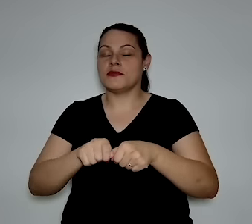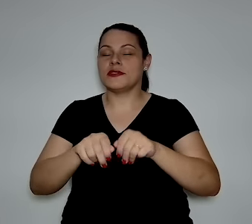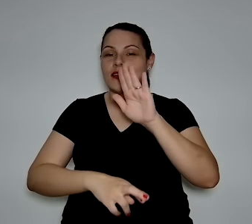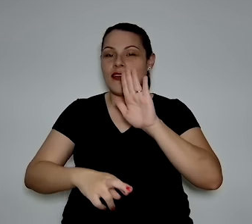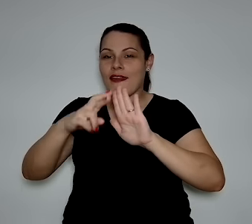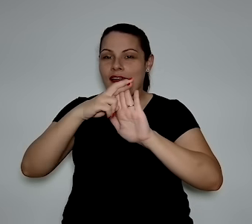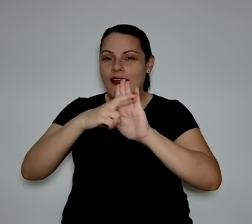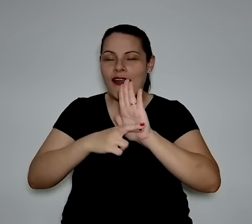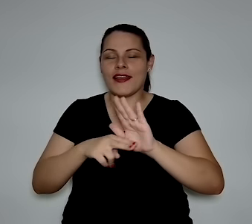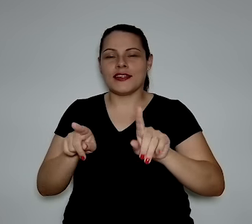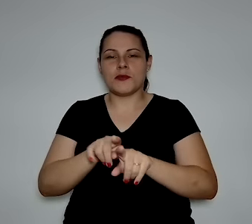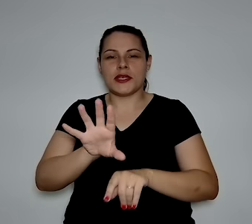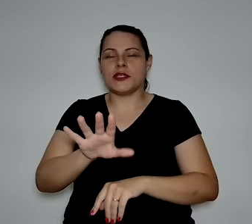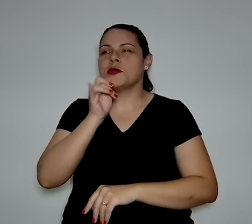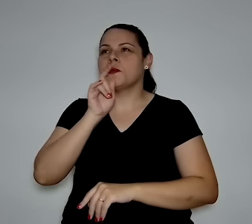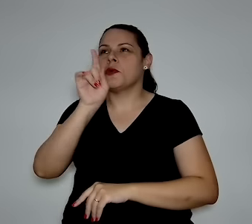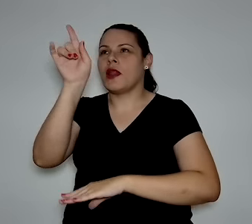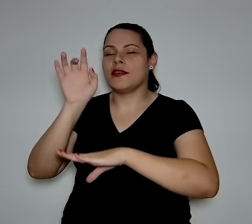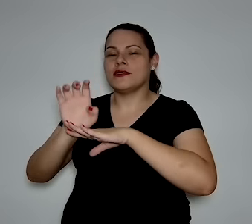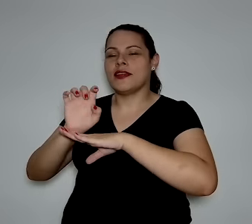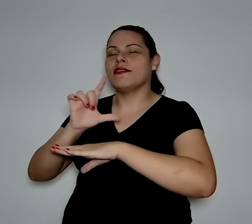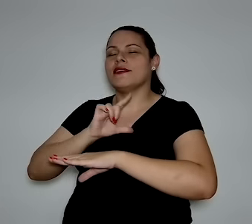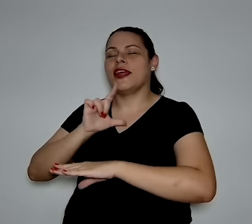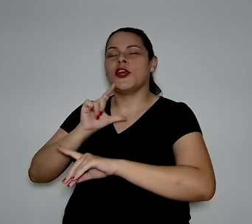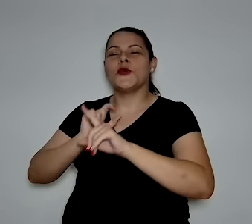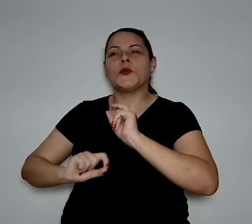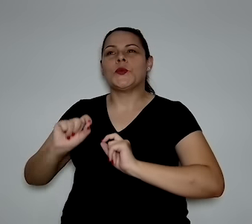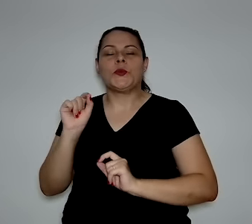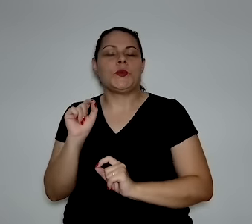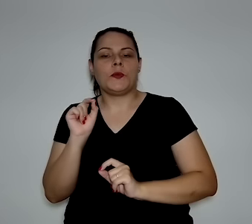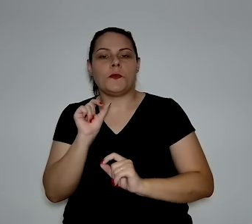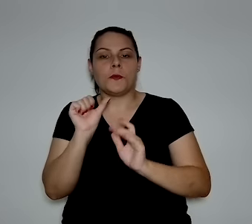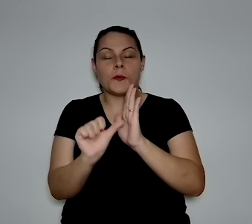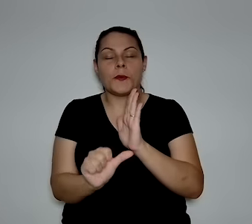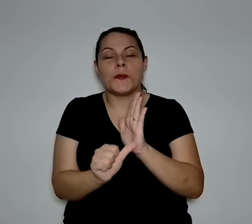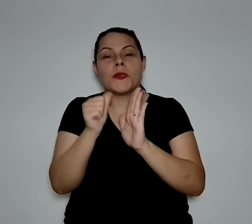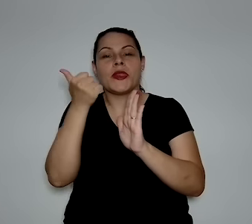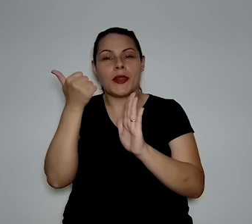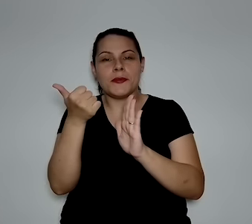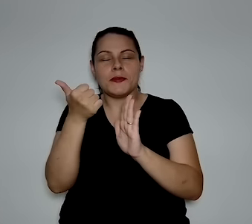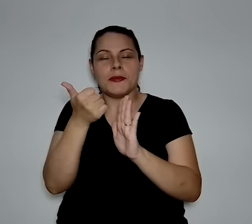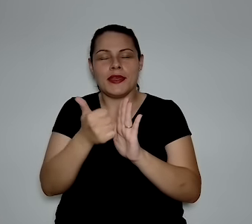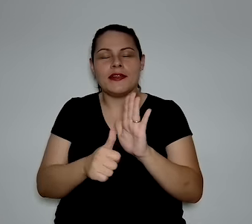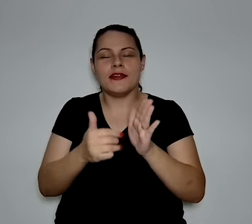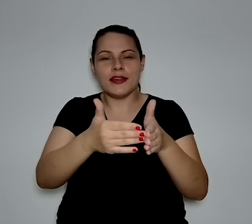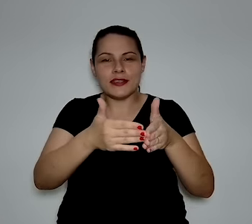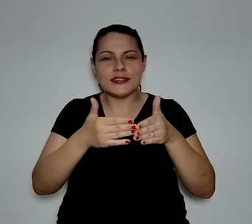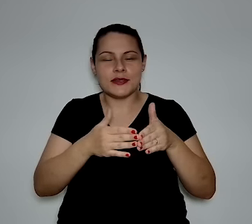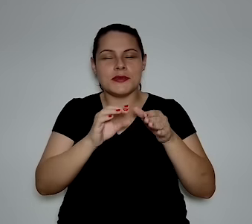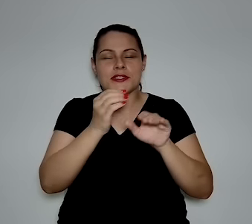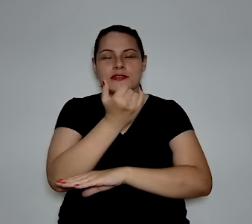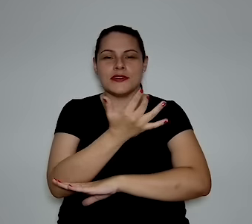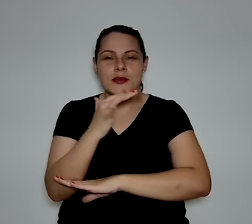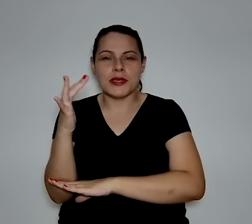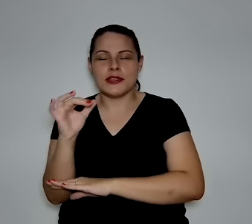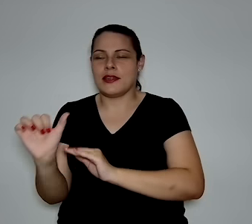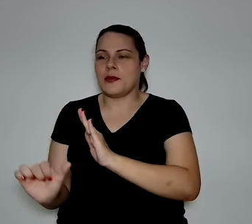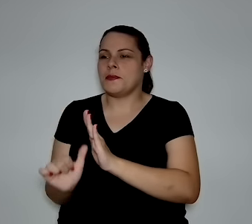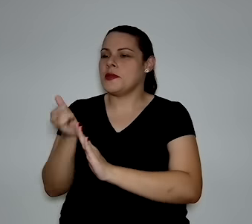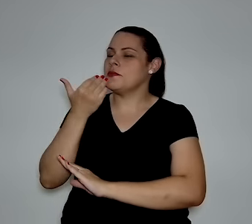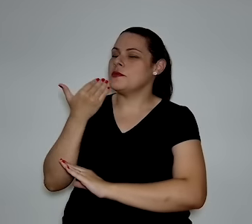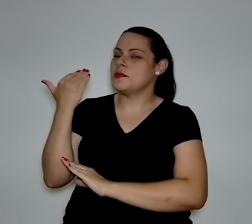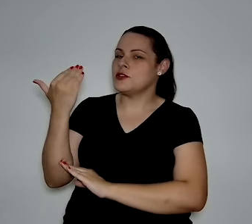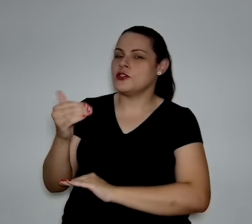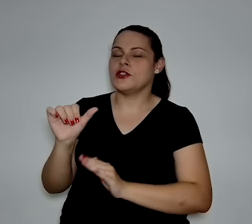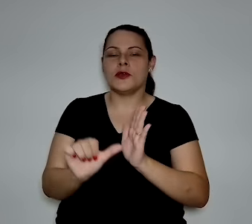de regra, porque as empresas... Por exemplo, o Ceará hoje tem o primeiro licenciamento ambiental, a